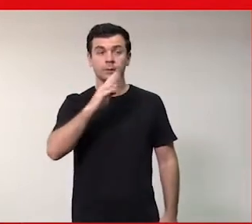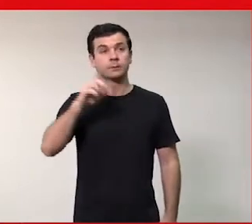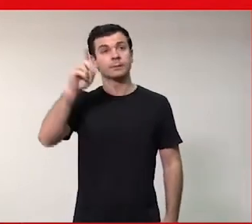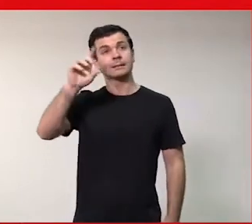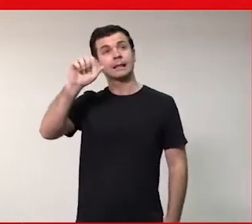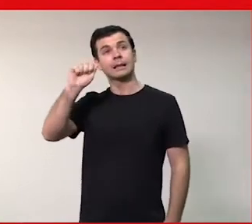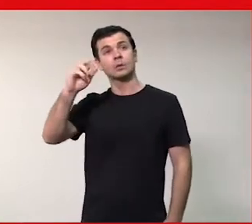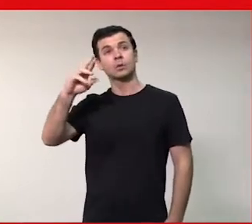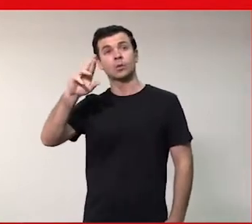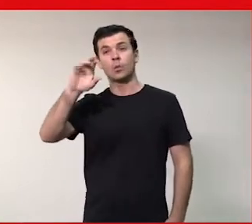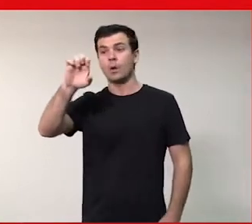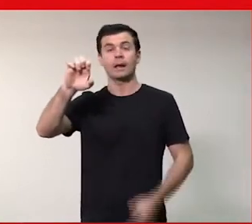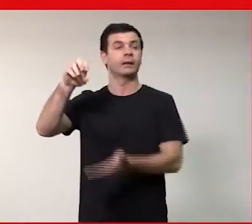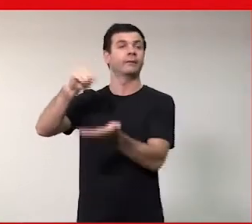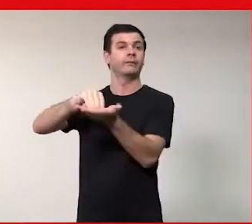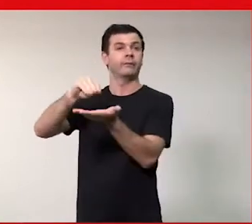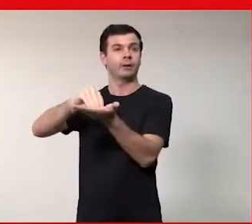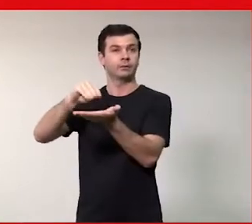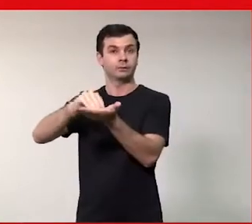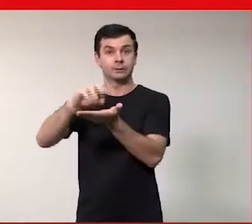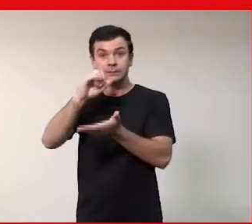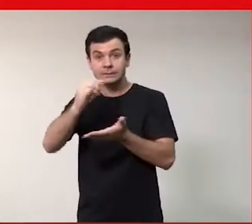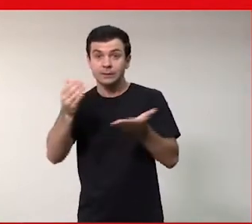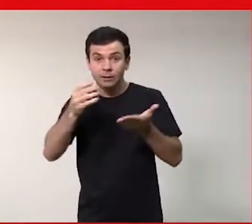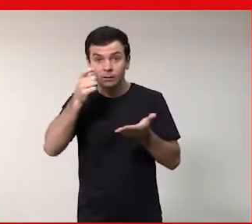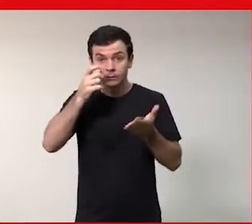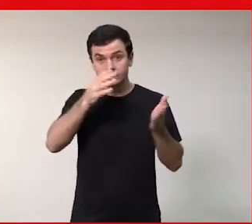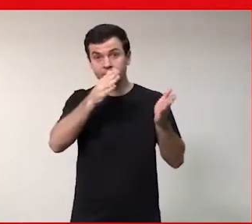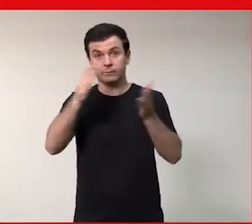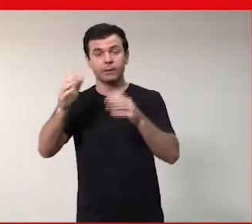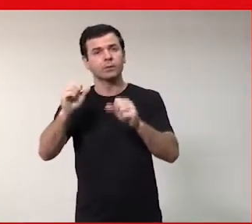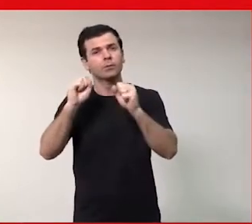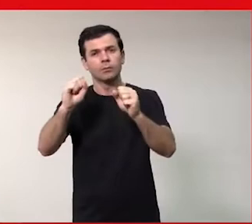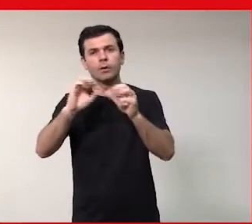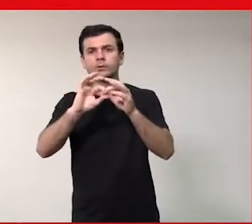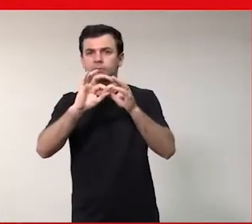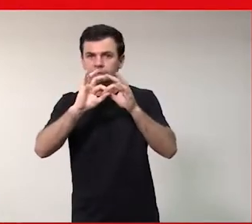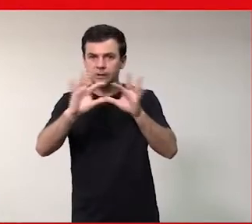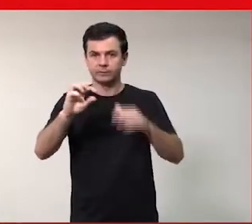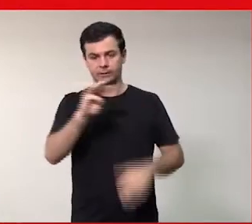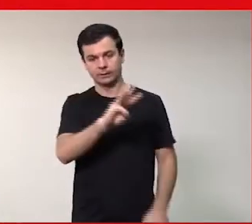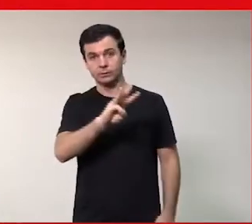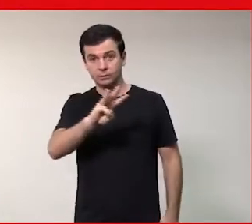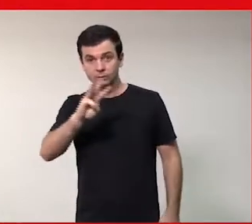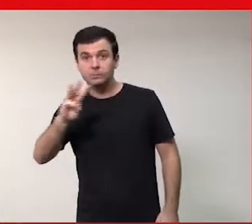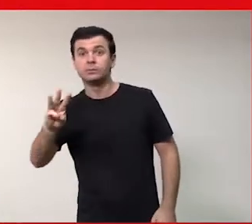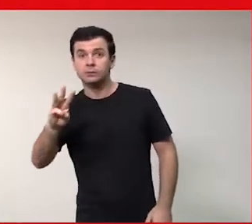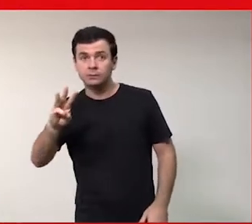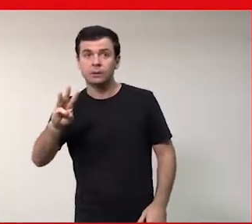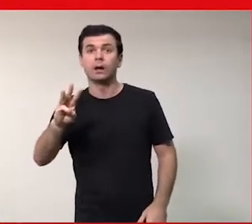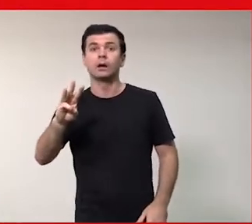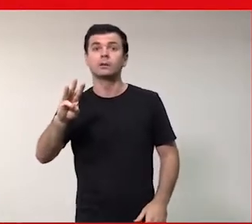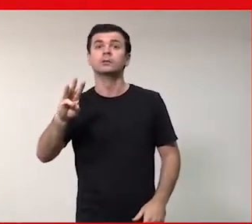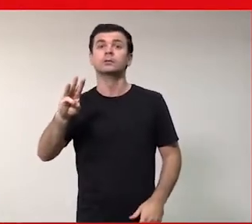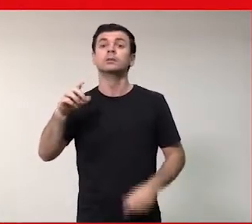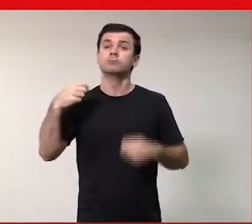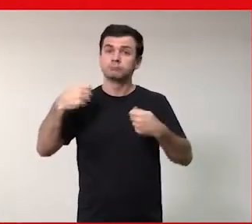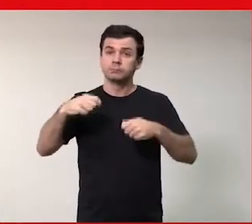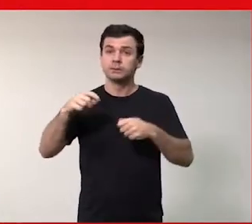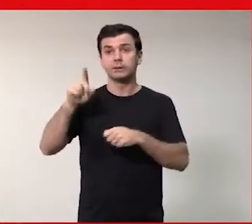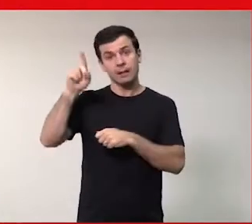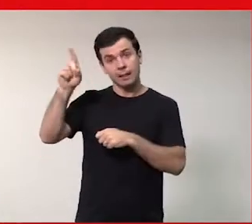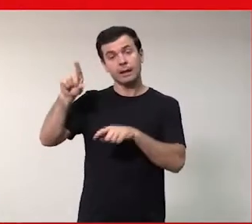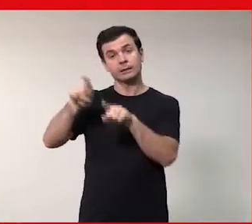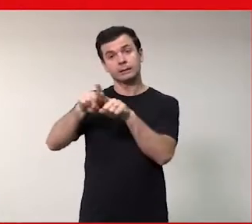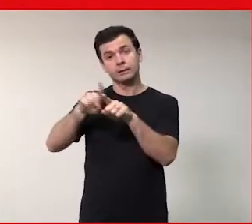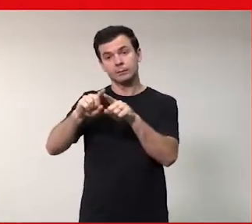procure, entra na nossa página, meninas.fbc.org.br, para que possam desenvolver um projeto lá